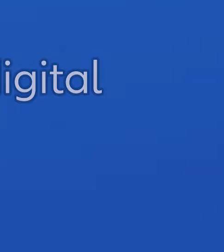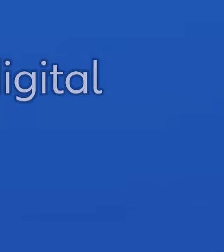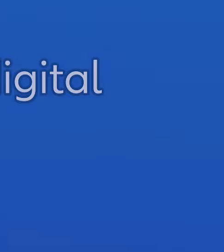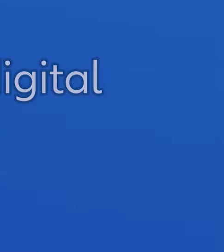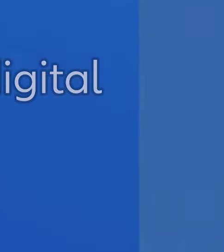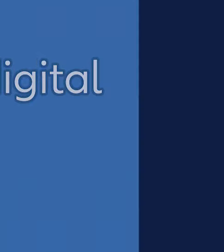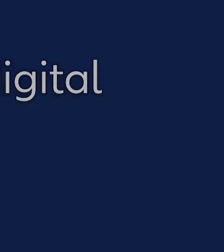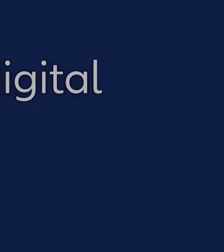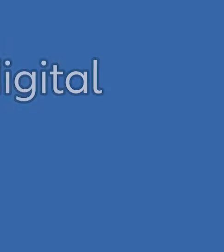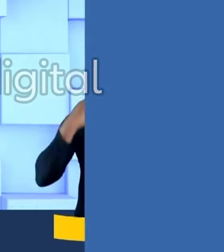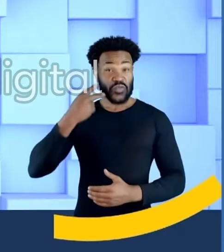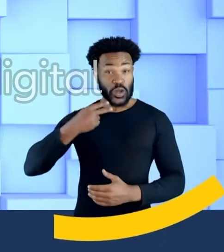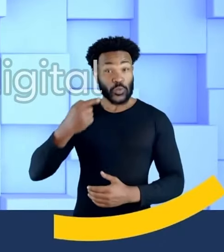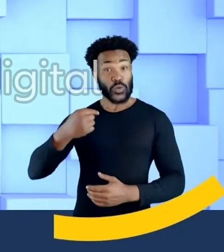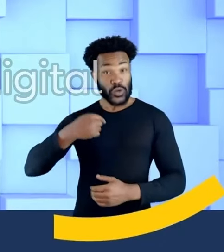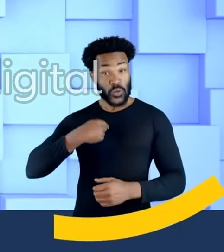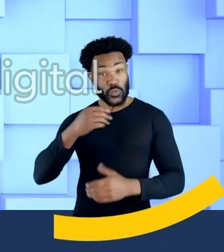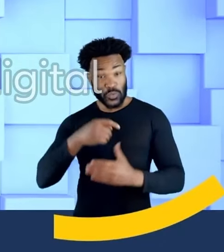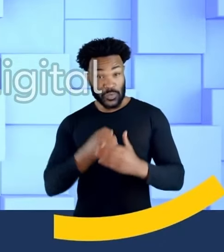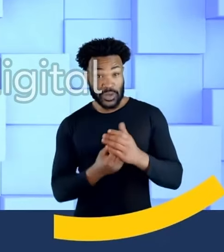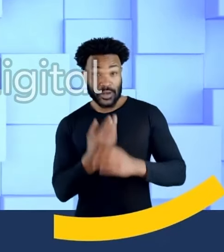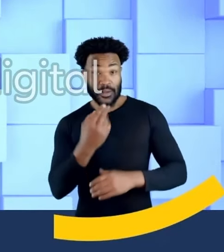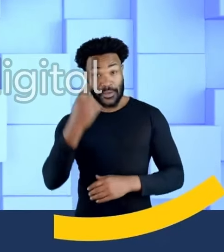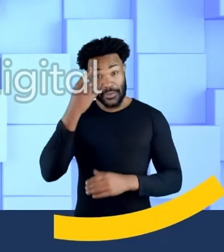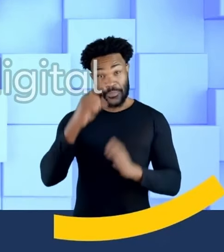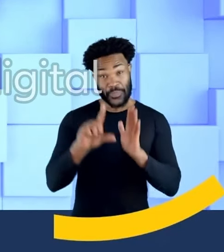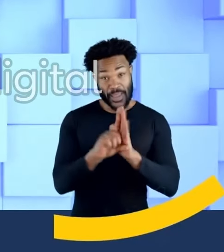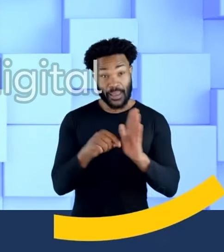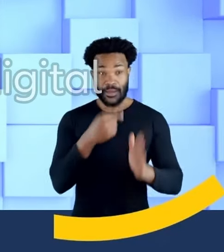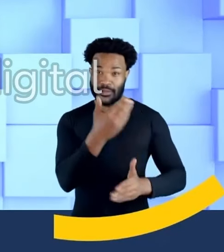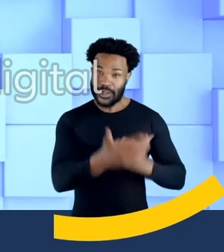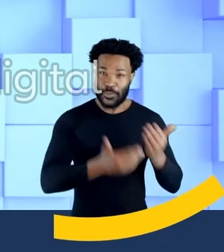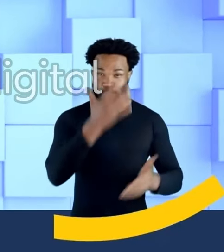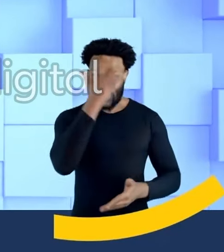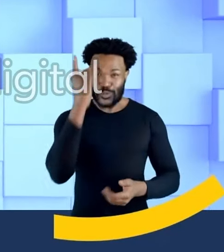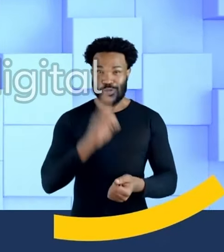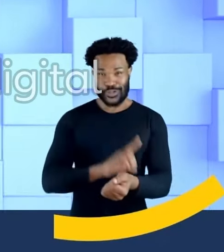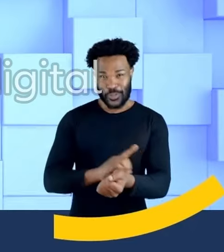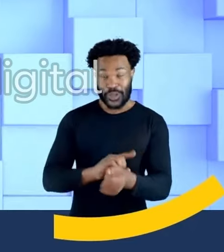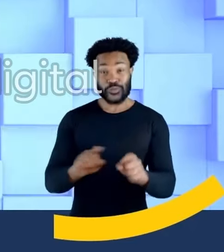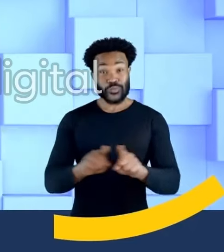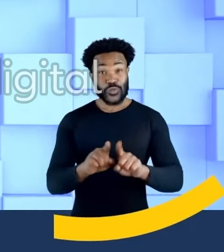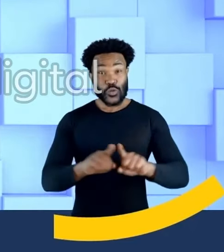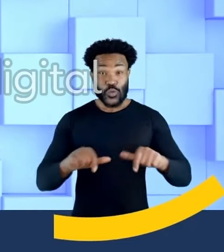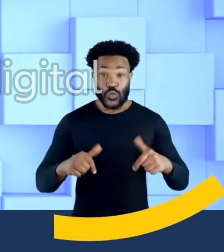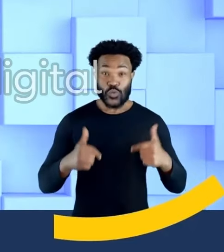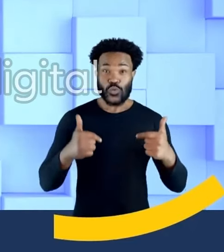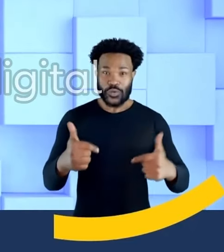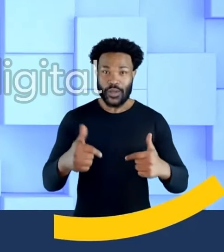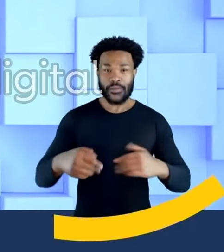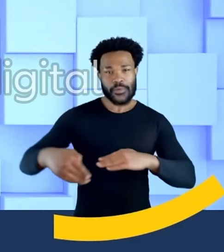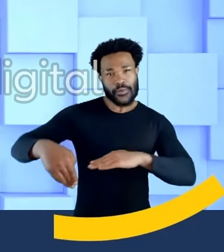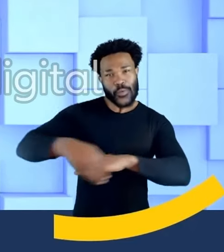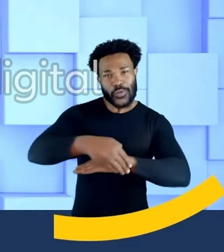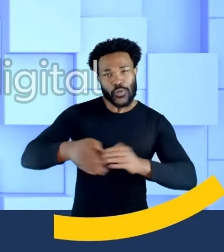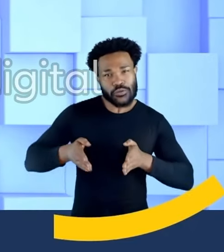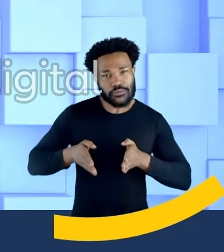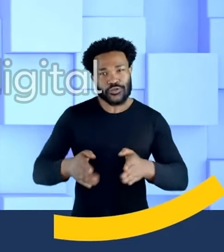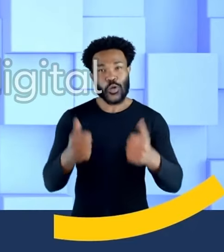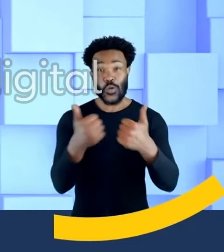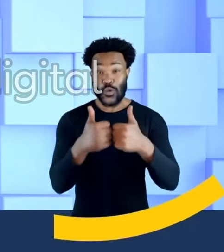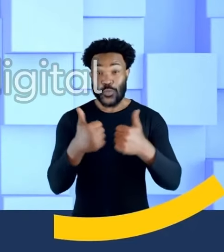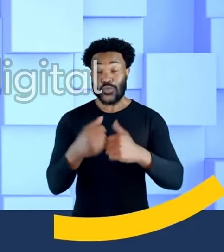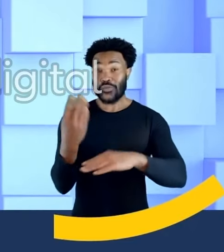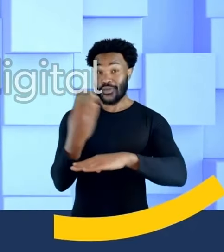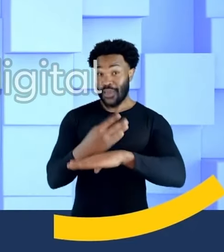União Brasil. Como vereador, fui o autor da lei que ampliou o tratamento aos diabéticos. E batalhei pelo aumento das faixas e corredores para